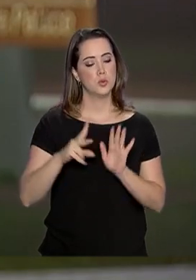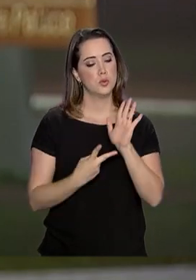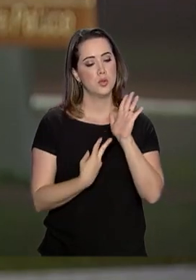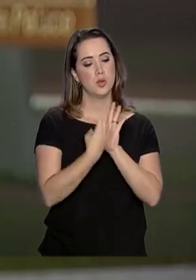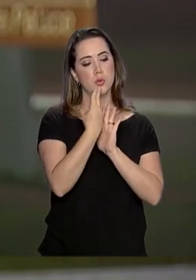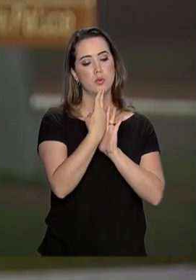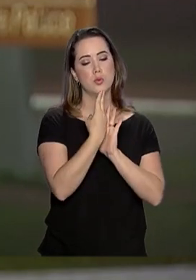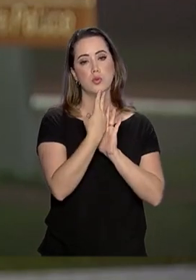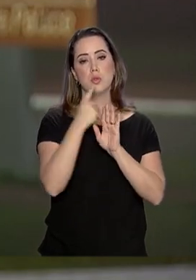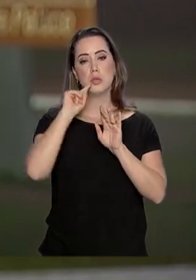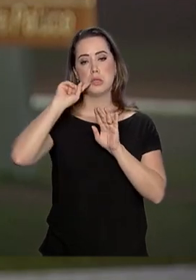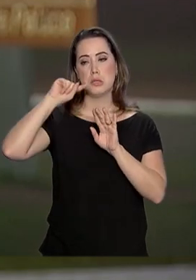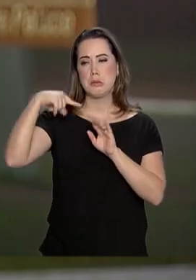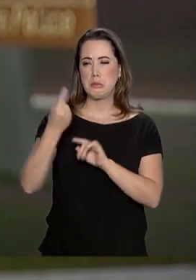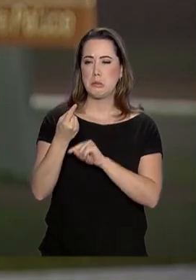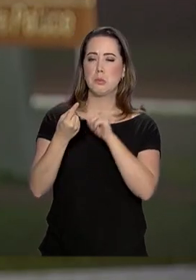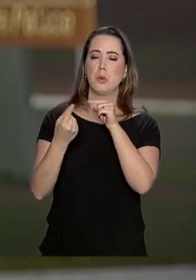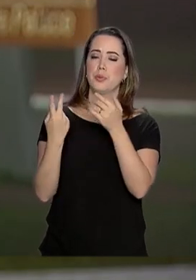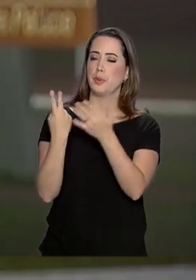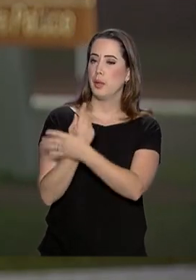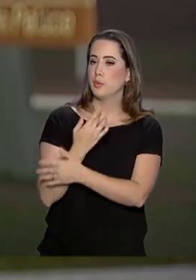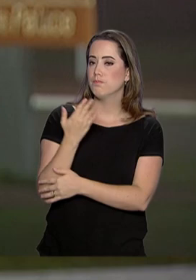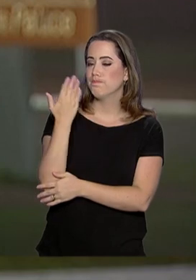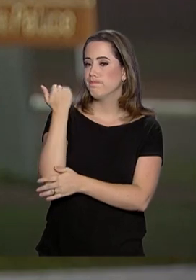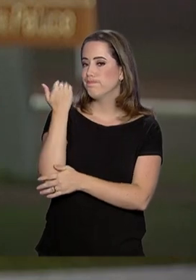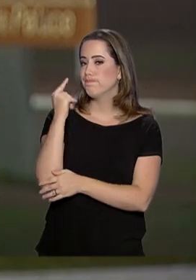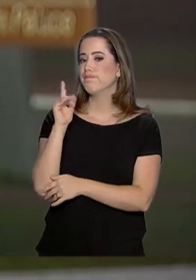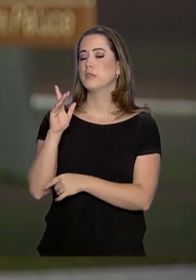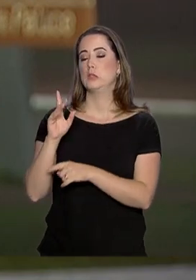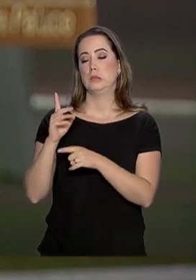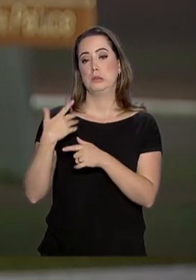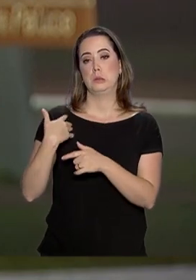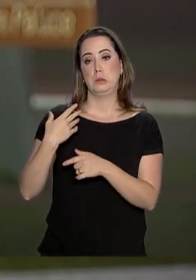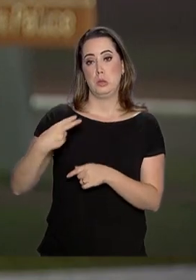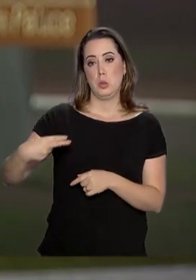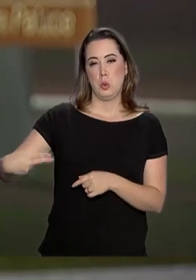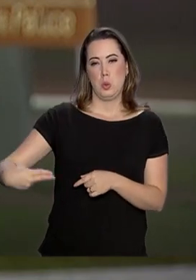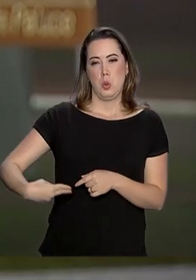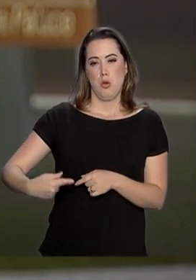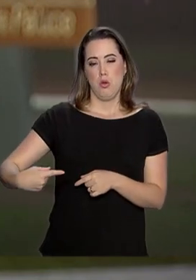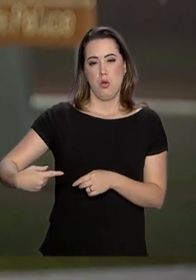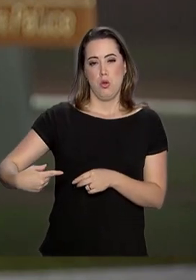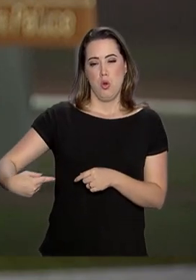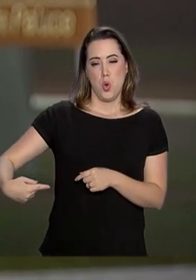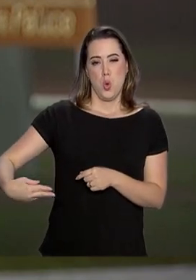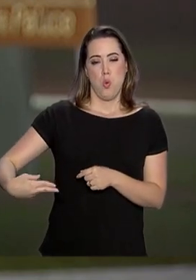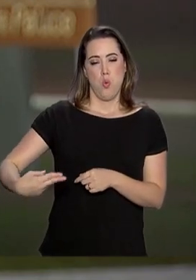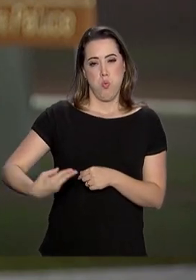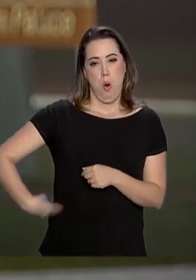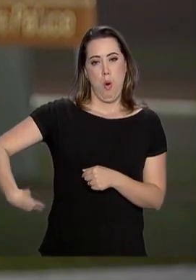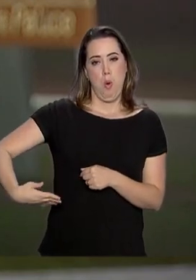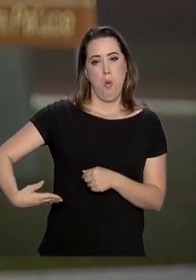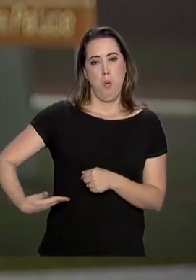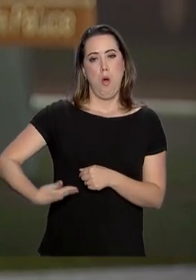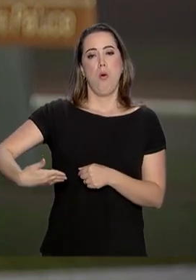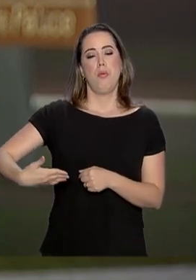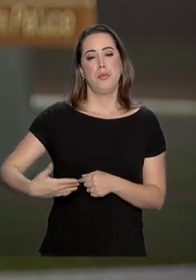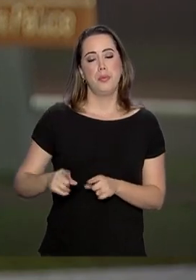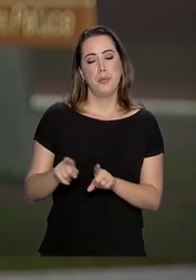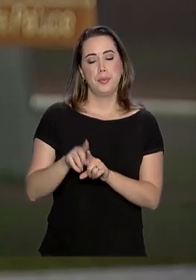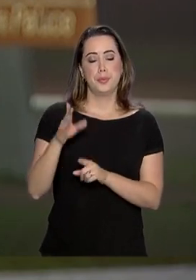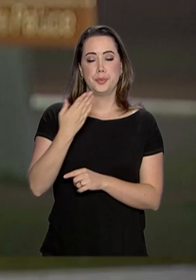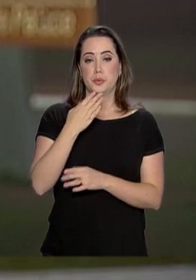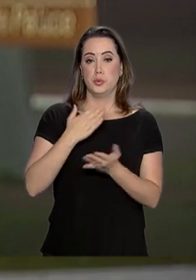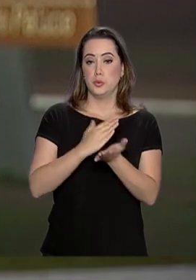Jair Bolsonaro fez após sofrer um atentado ainda durante a campanha eleitoral em